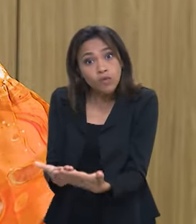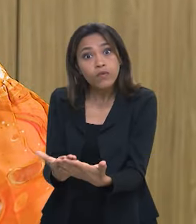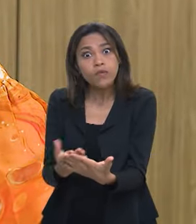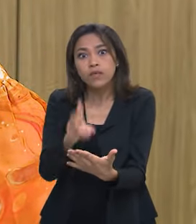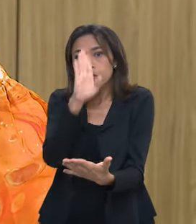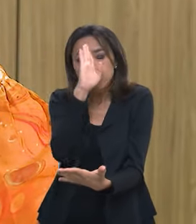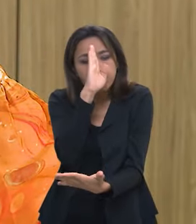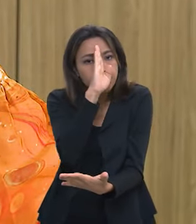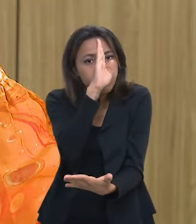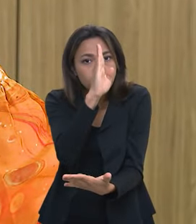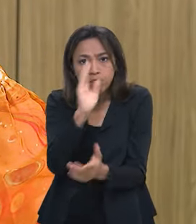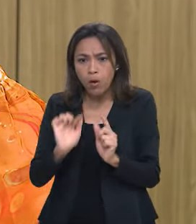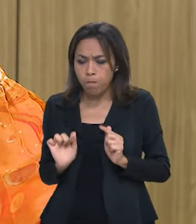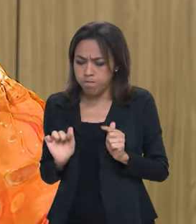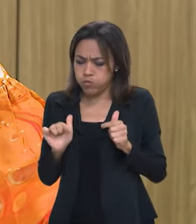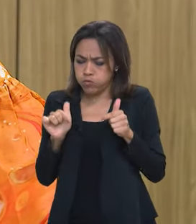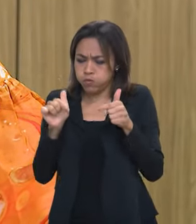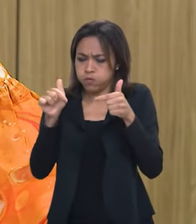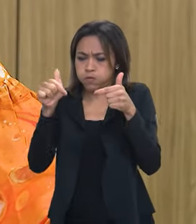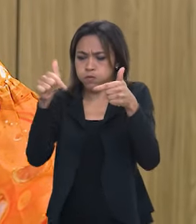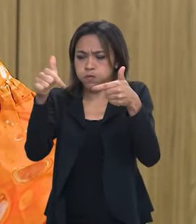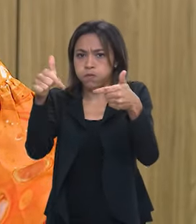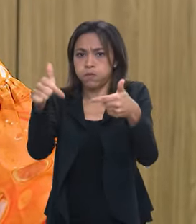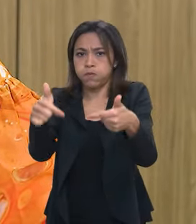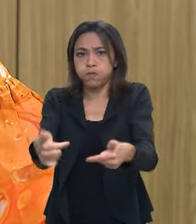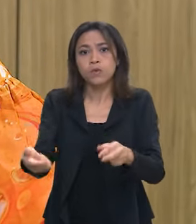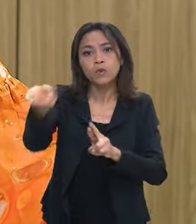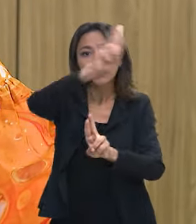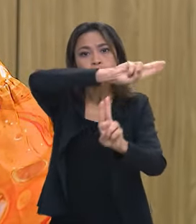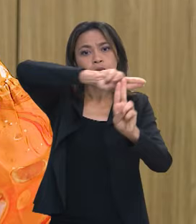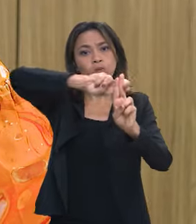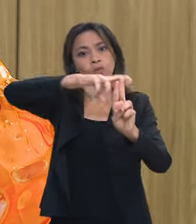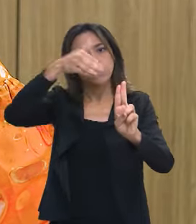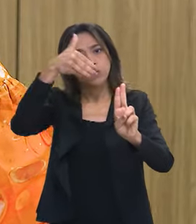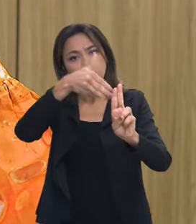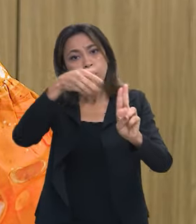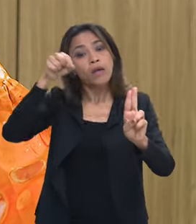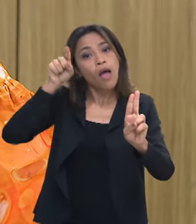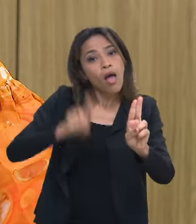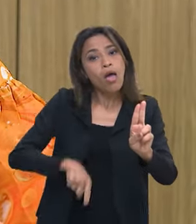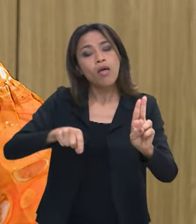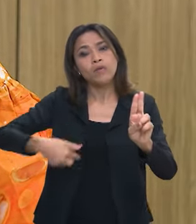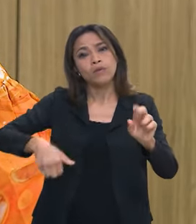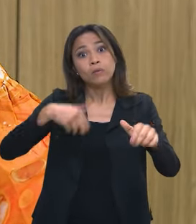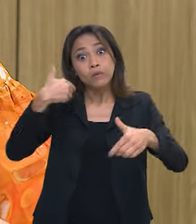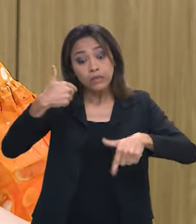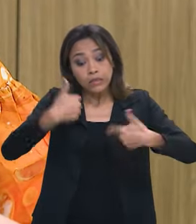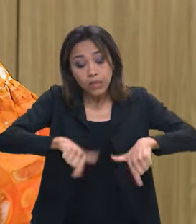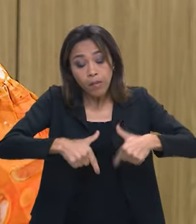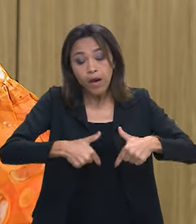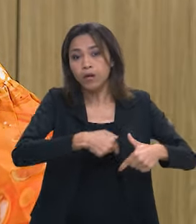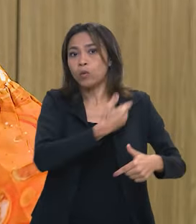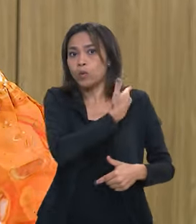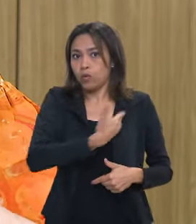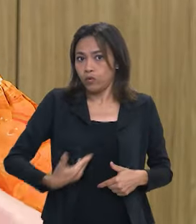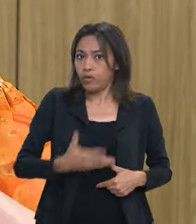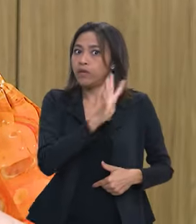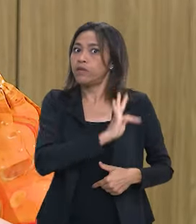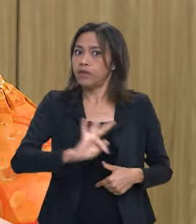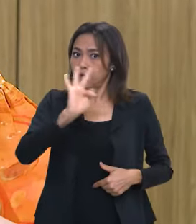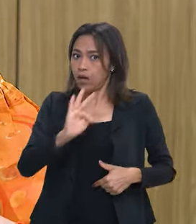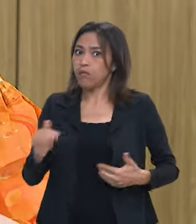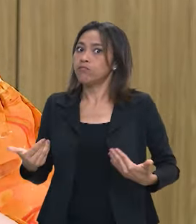faz a espinha dorsal do SUS, que é o trabalho interpartite com o governo federal,